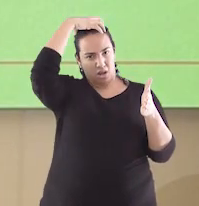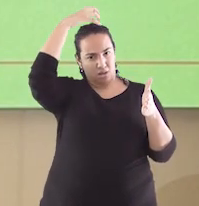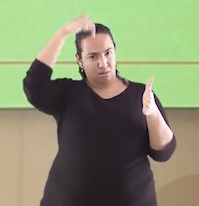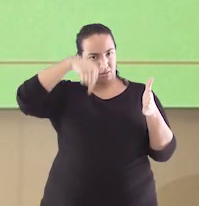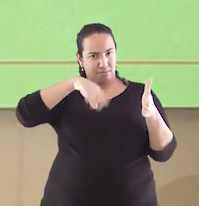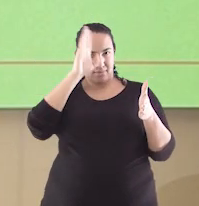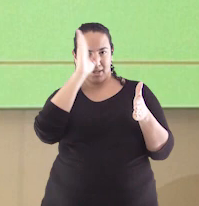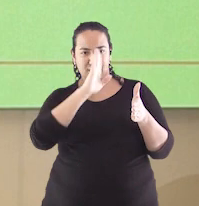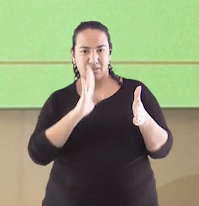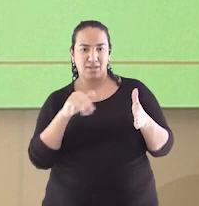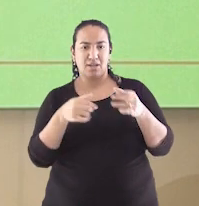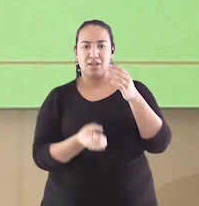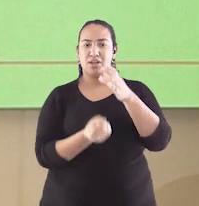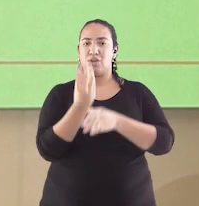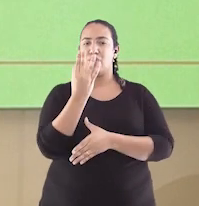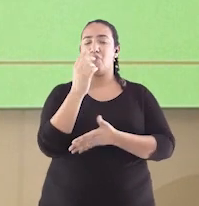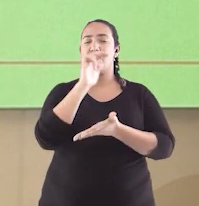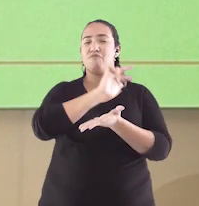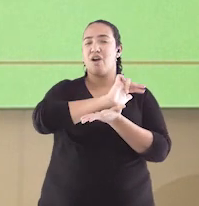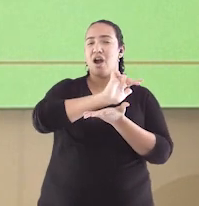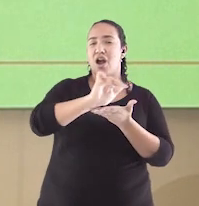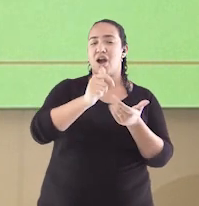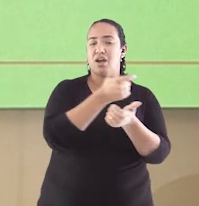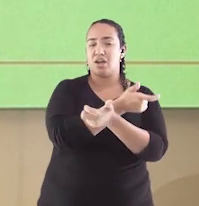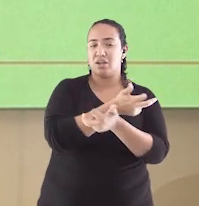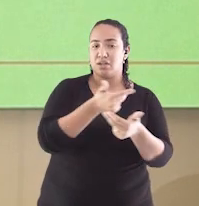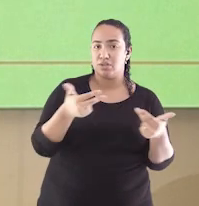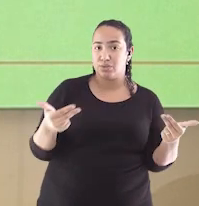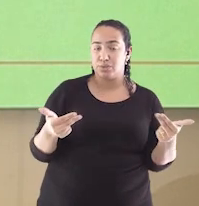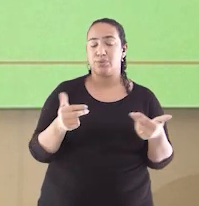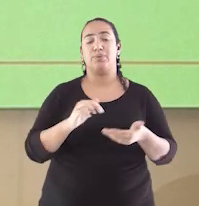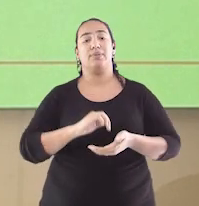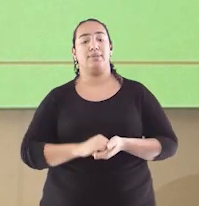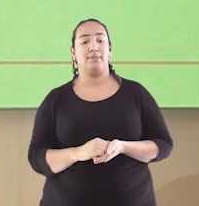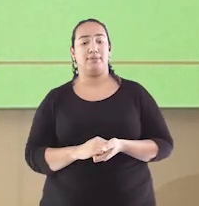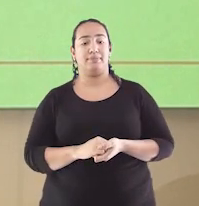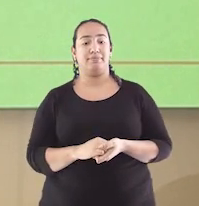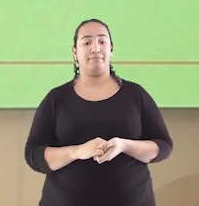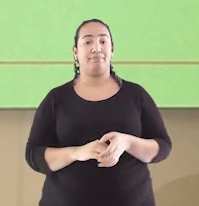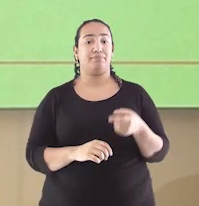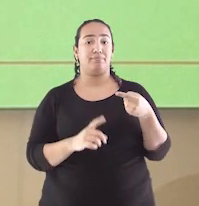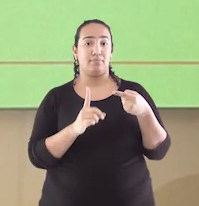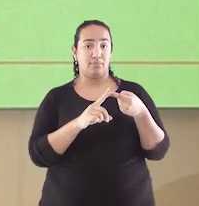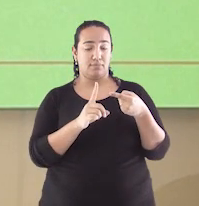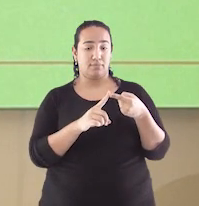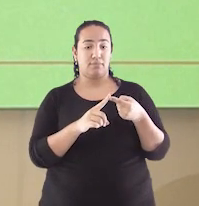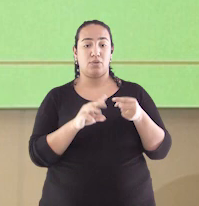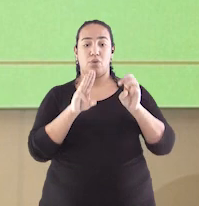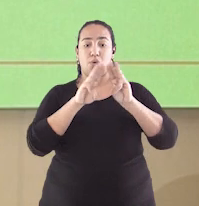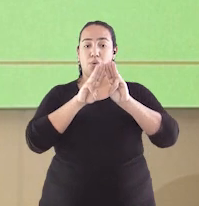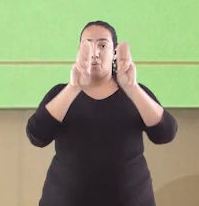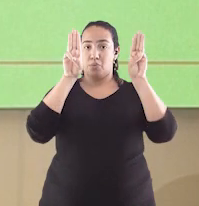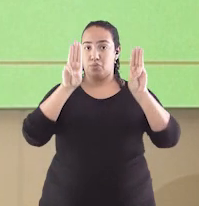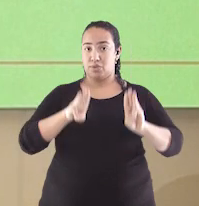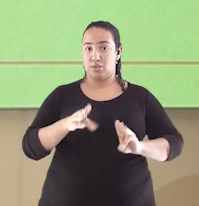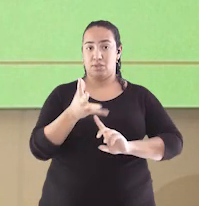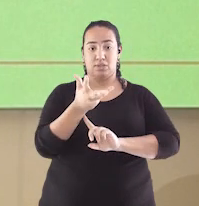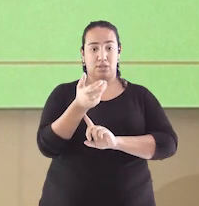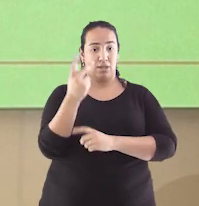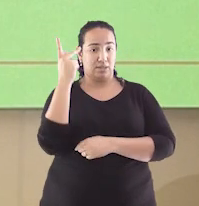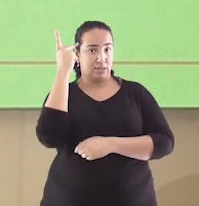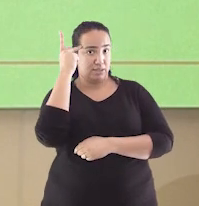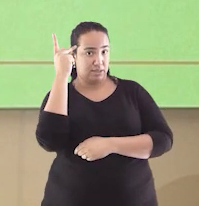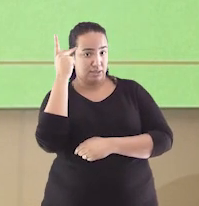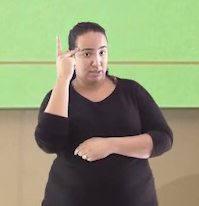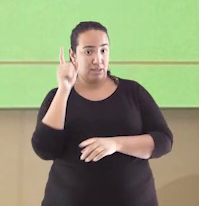Dom João foi responsável por diversas realizações, entre elas a Igreja da Candelária, o Museu de Belas Artes